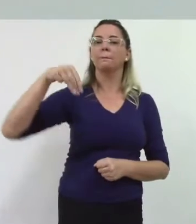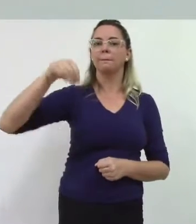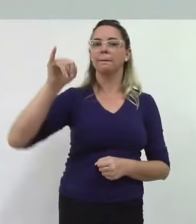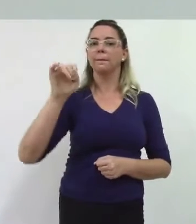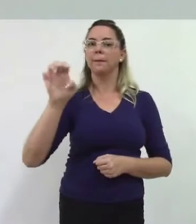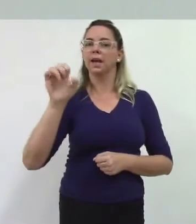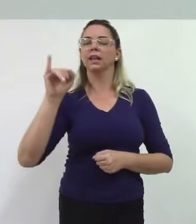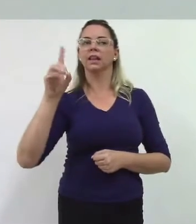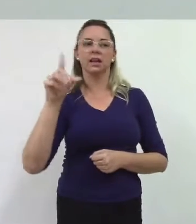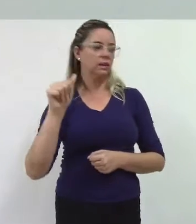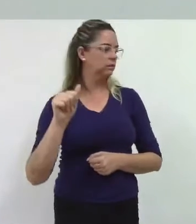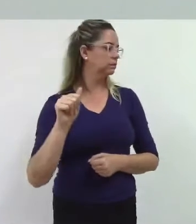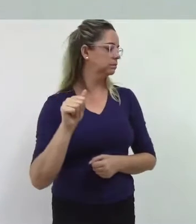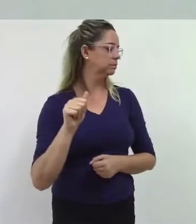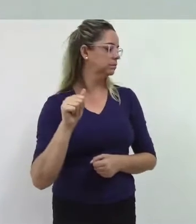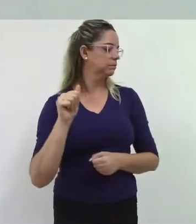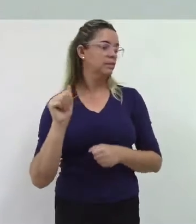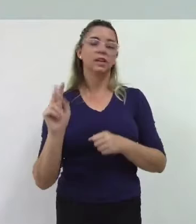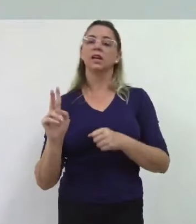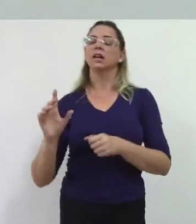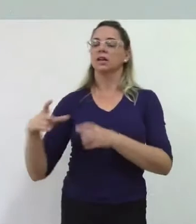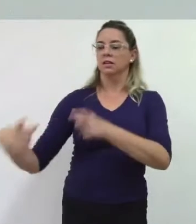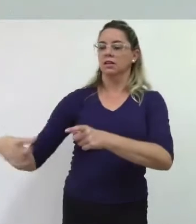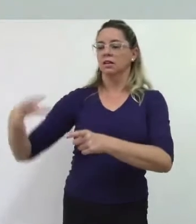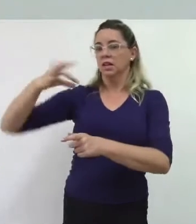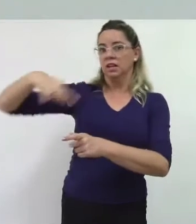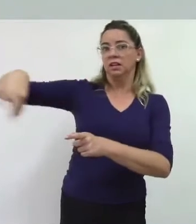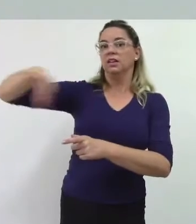para mandar água para a vida do Espírito Santo de uma maneira